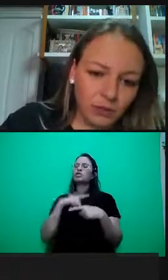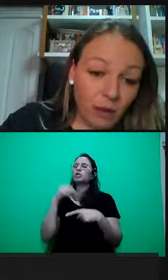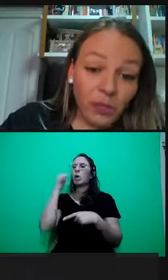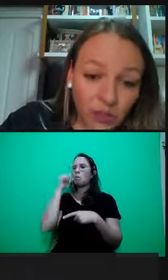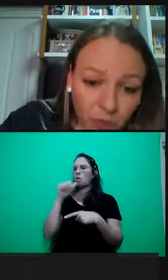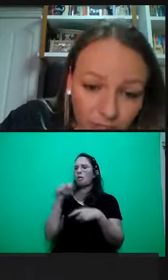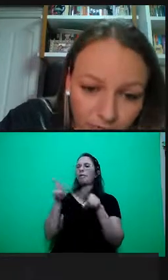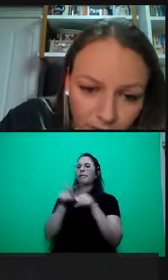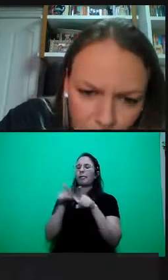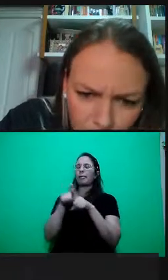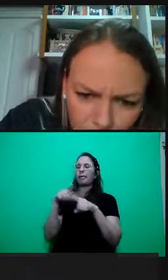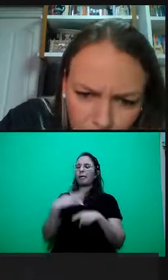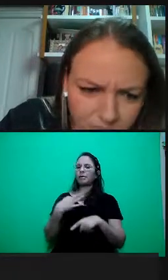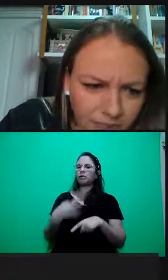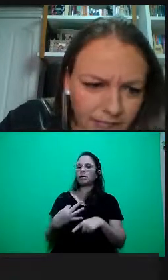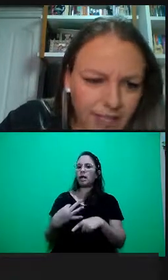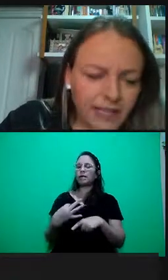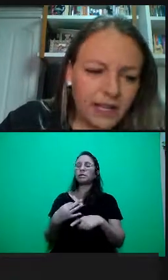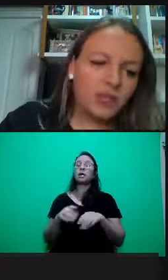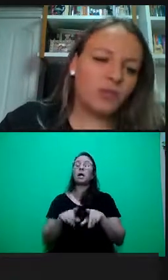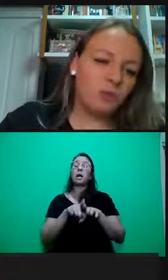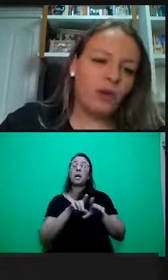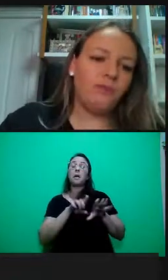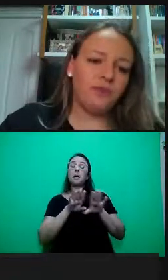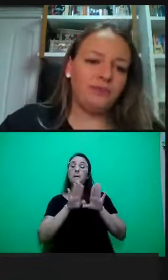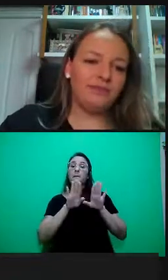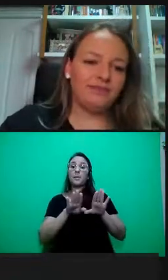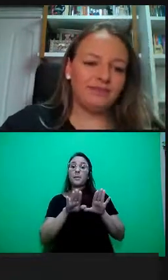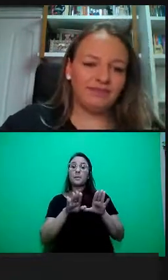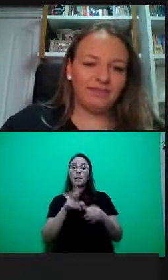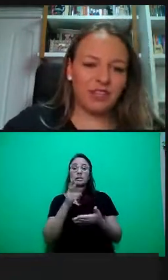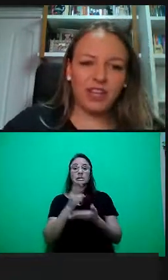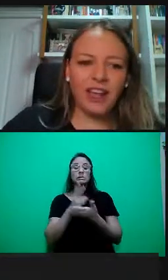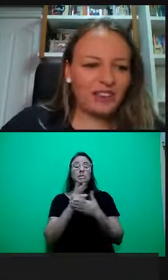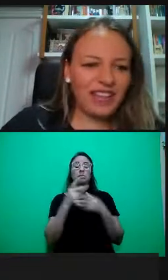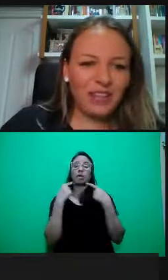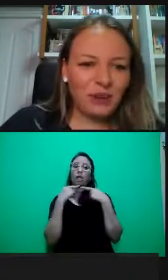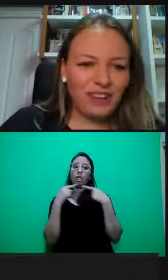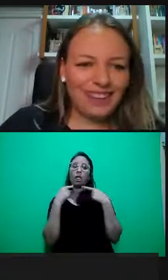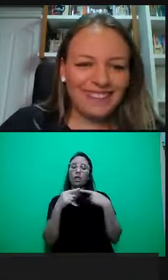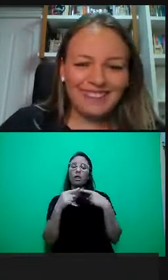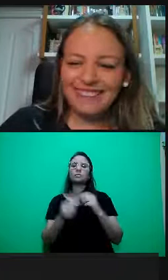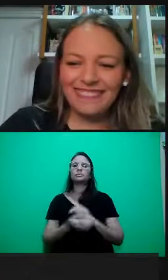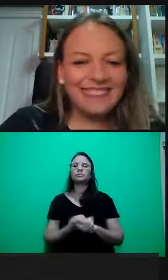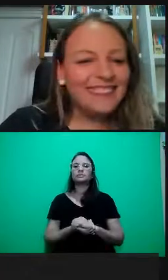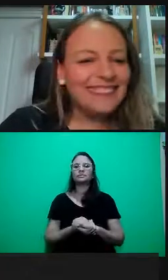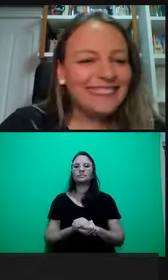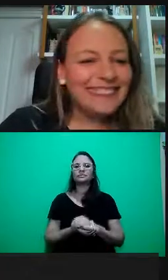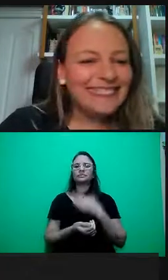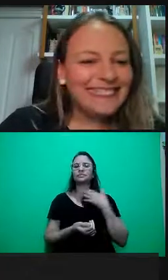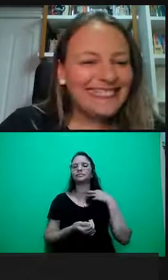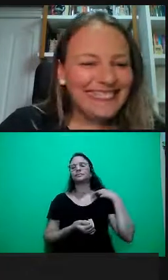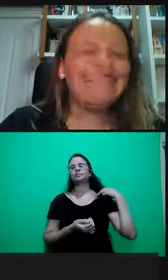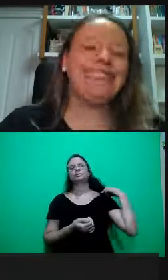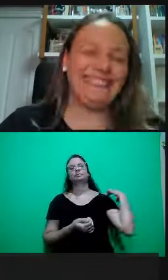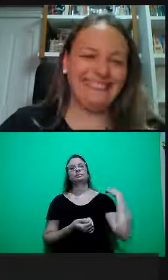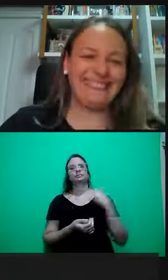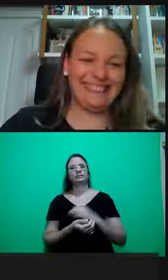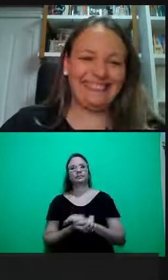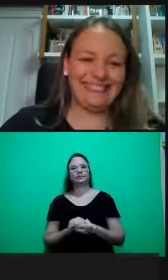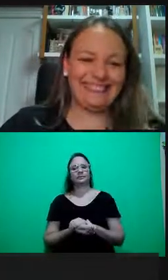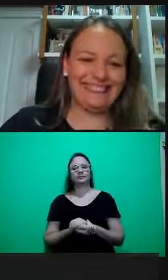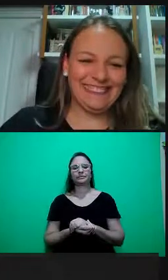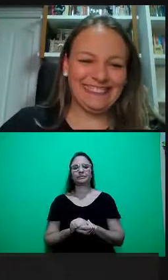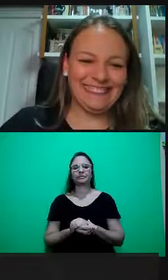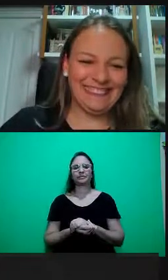apoiando, não deixamos de fazer as críticas, por óbvio. Ah, sim. Ela é de